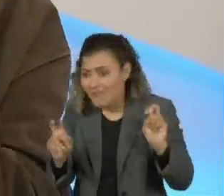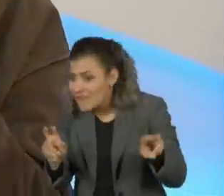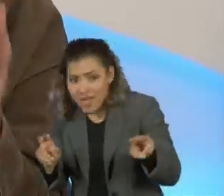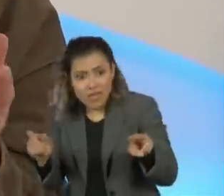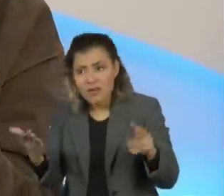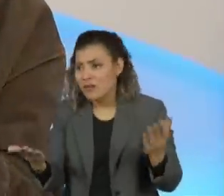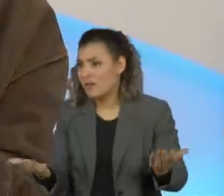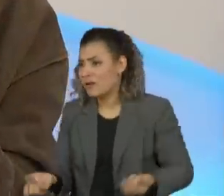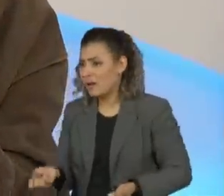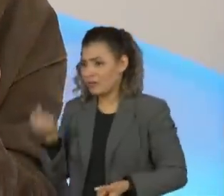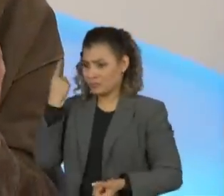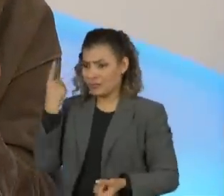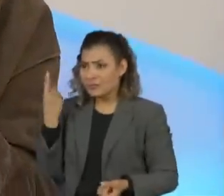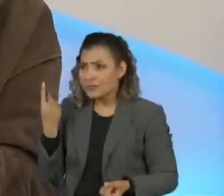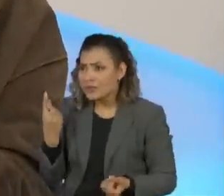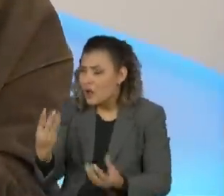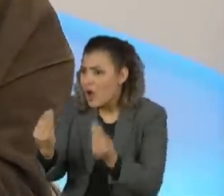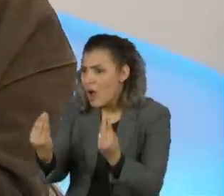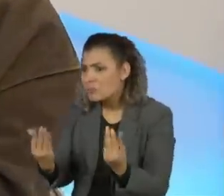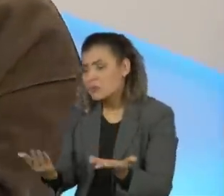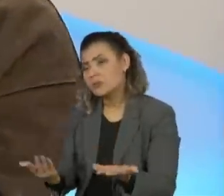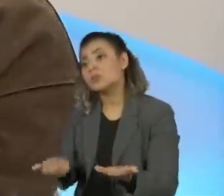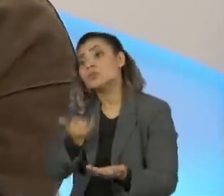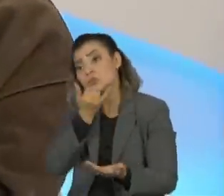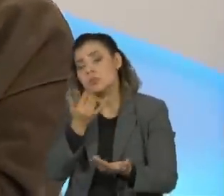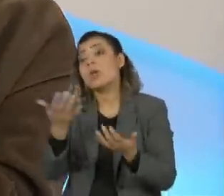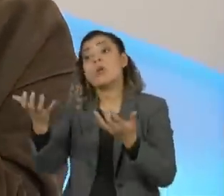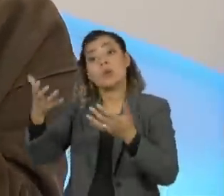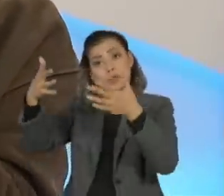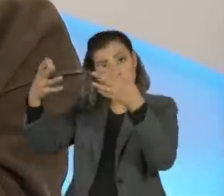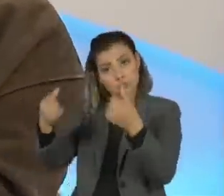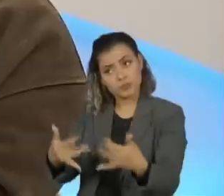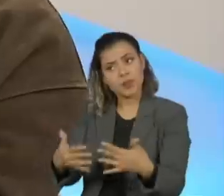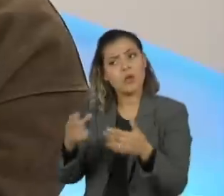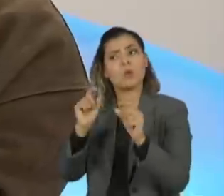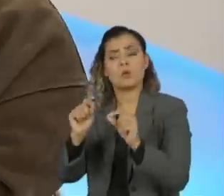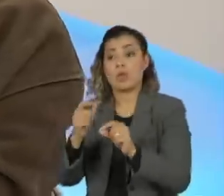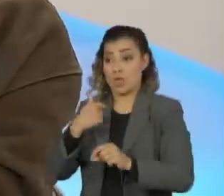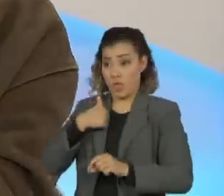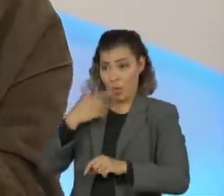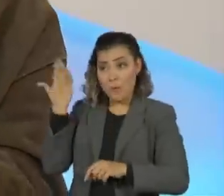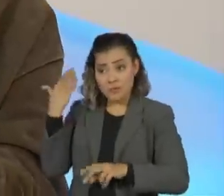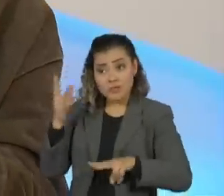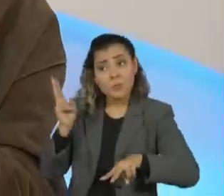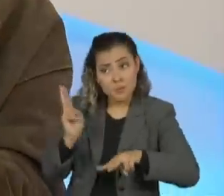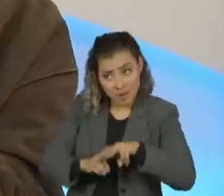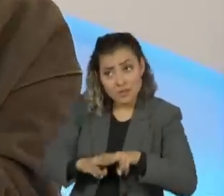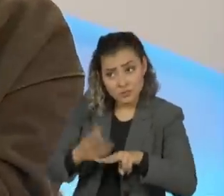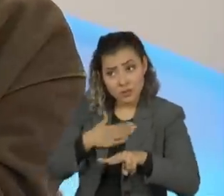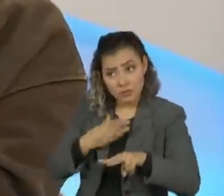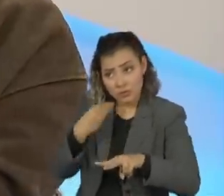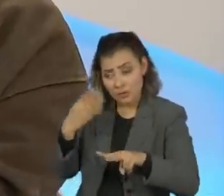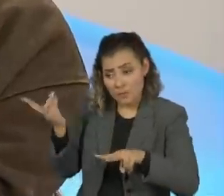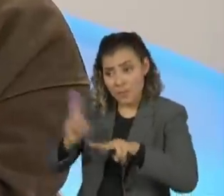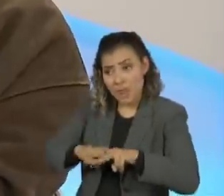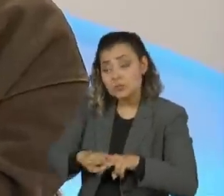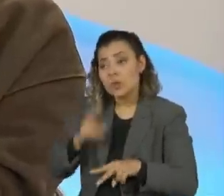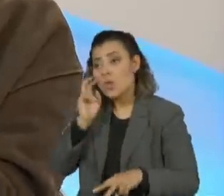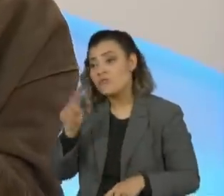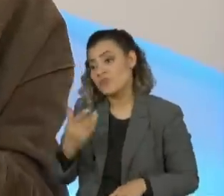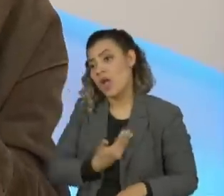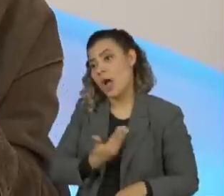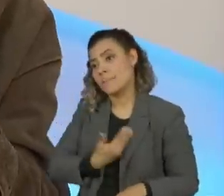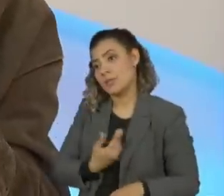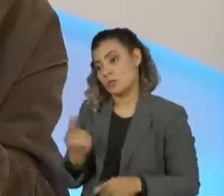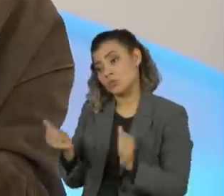hediondas, eu quero também saber uma coisa, quando eu estive preso, eu vi um amigo meu,